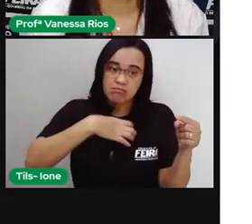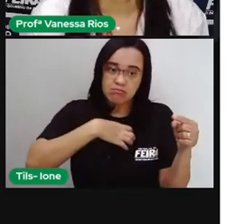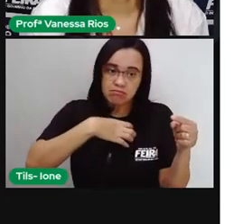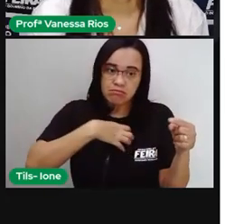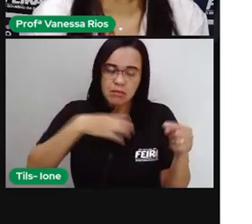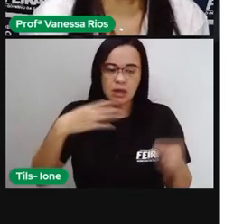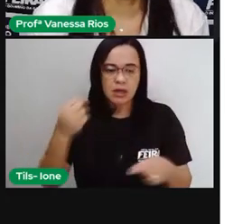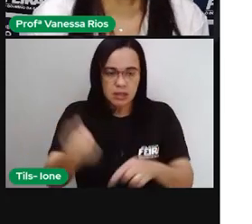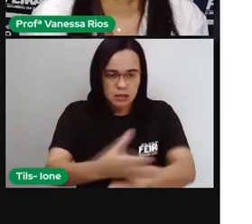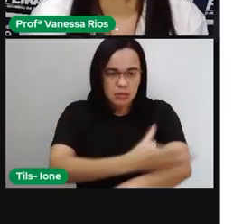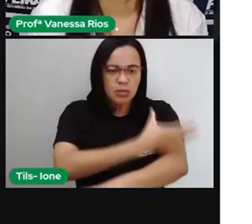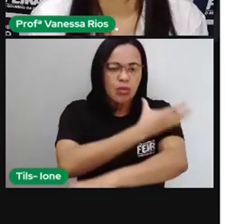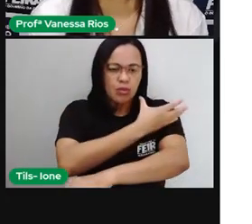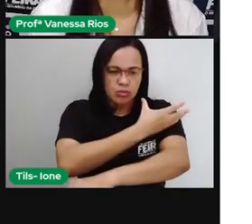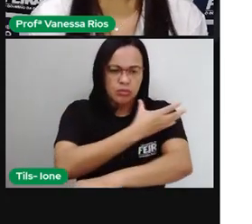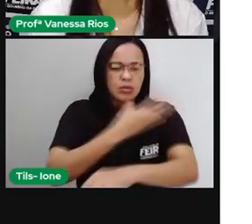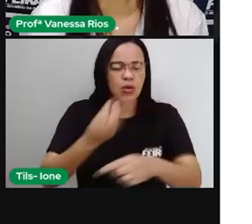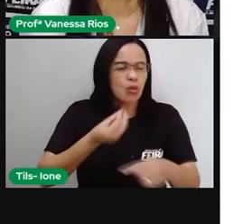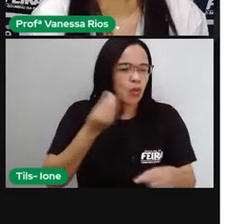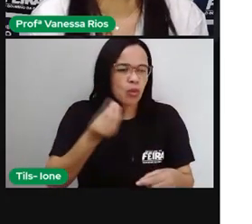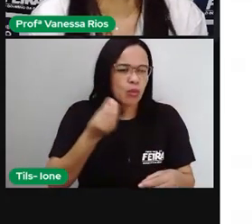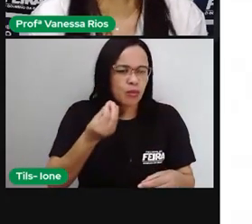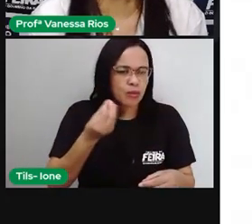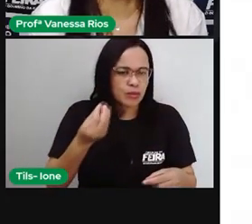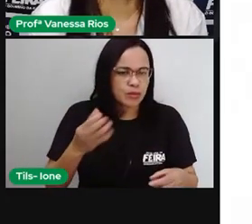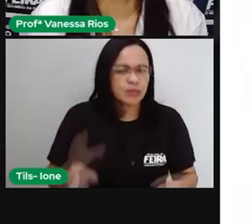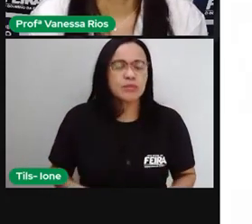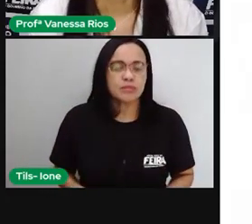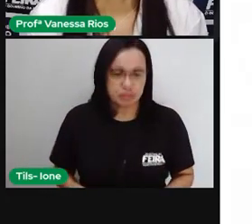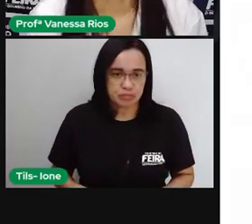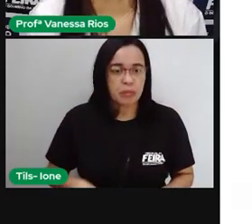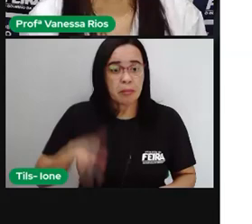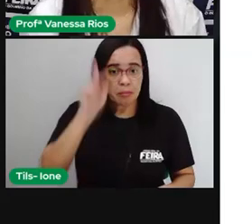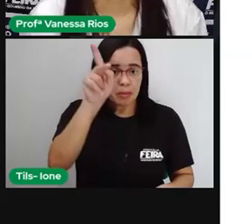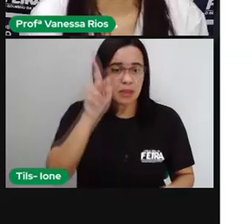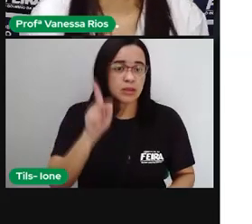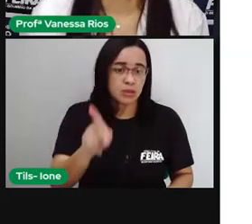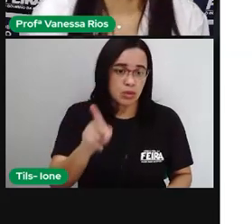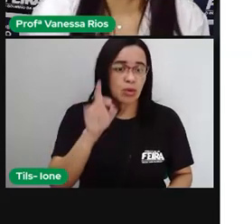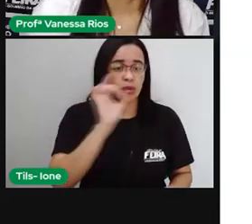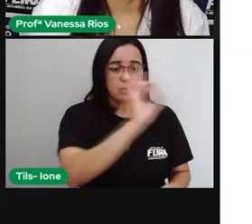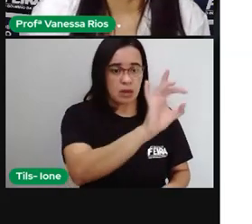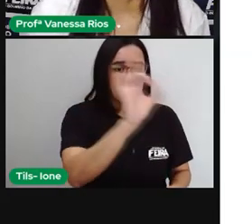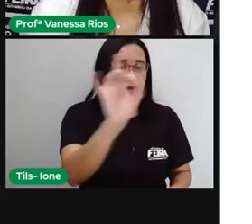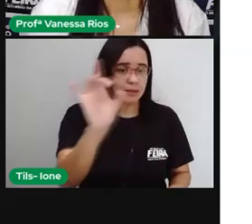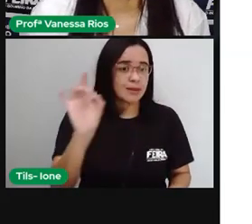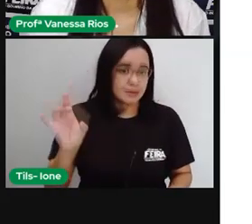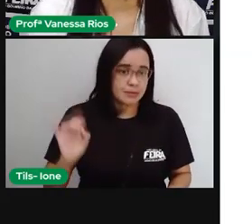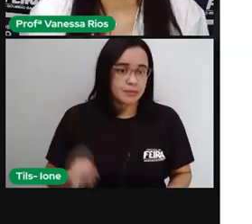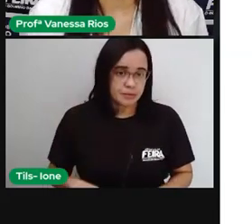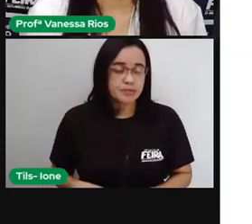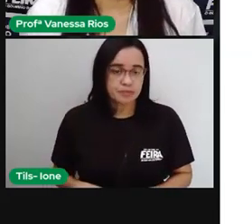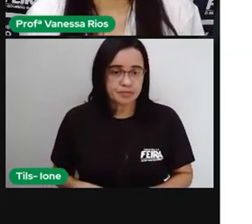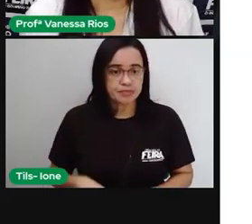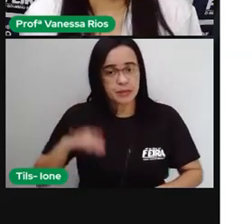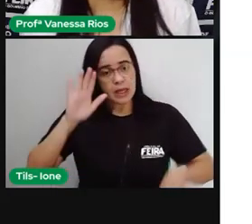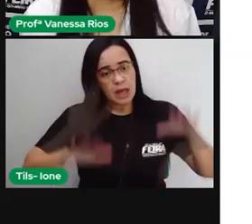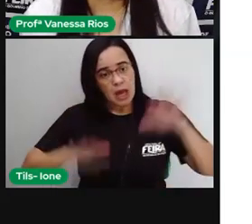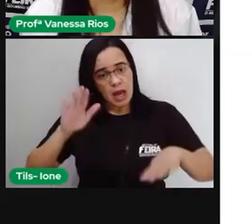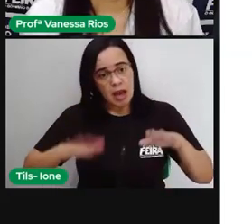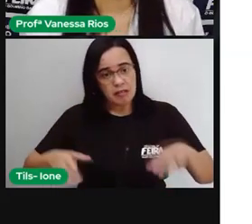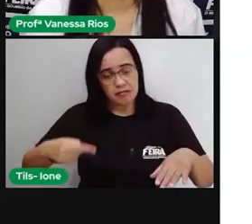aí a emoção, o sentimento, né, se destaca que isso é algo que é de cada um. E às vezes a minha